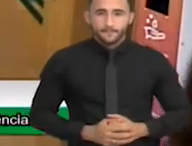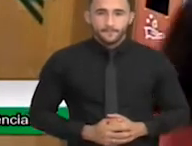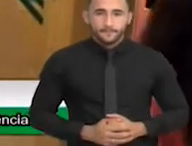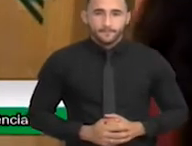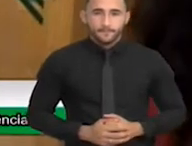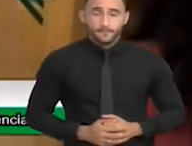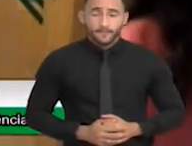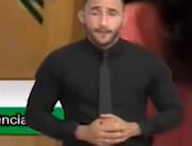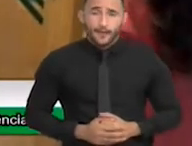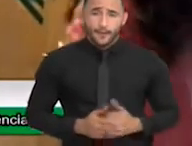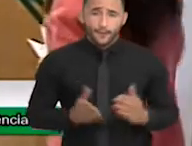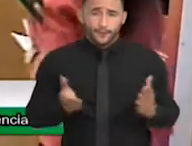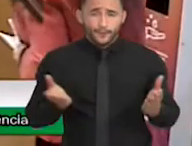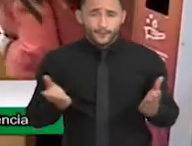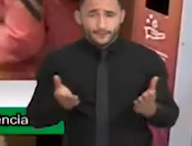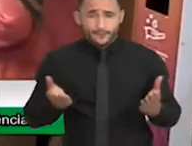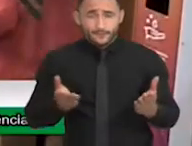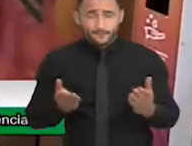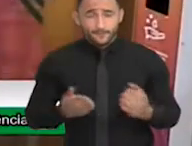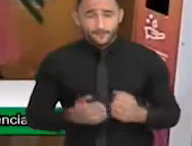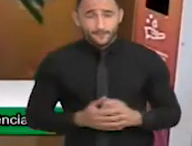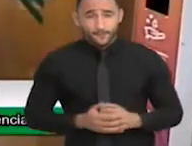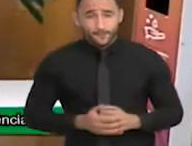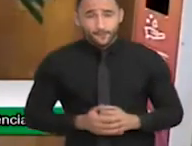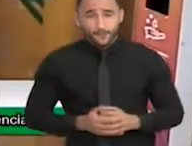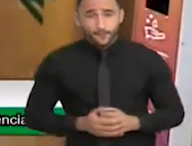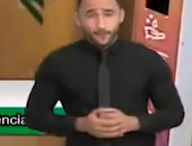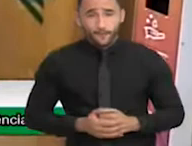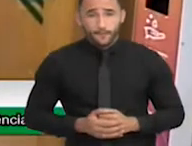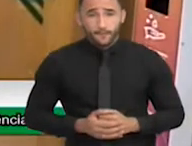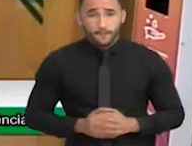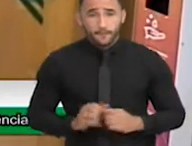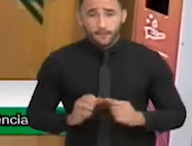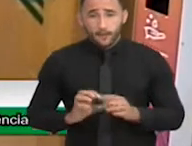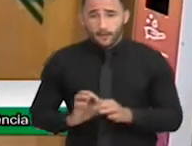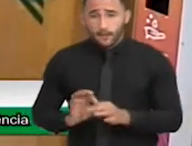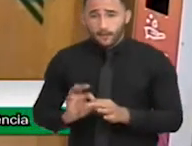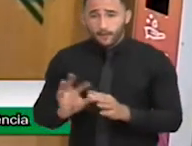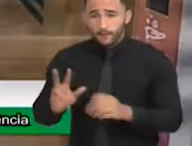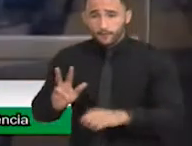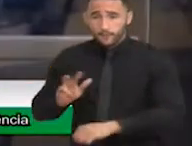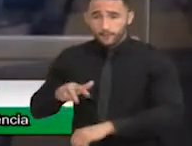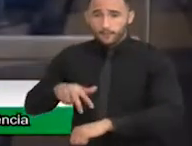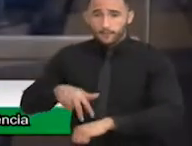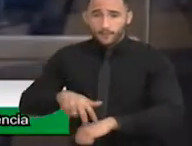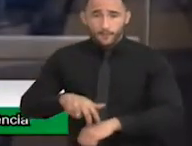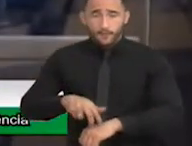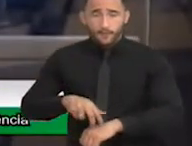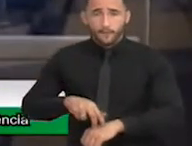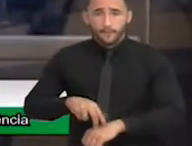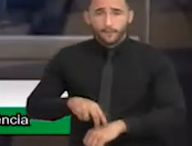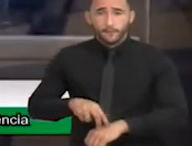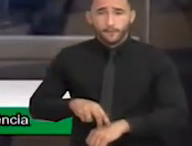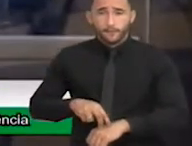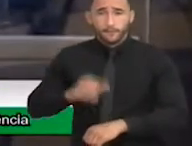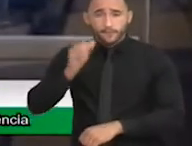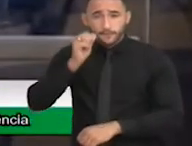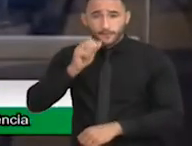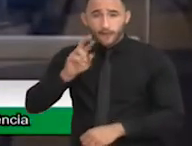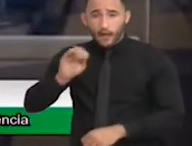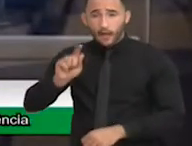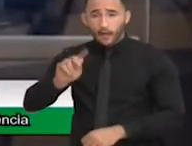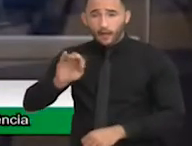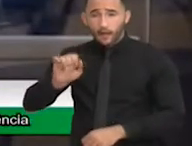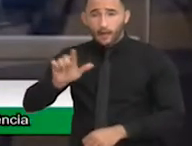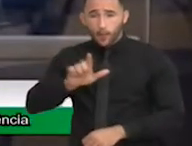Agora, gostaria que usasse a tribuna a senhora Raquel Dias, graduada em assistente